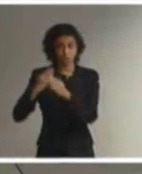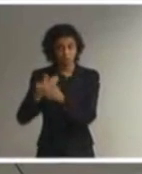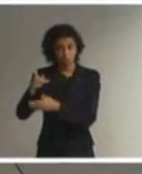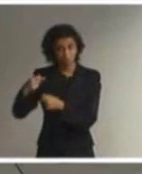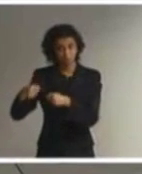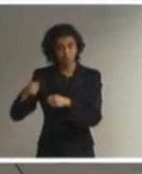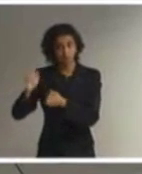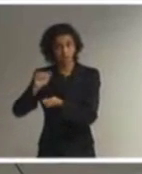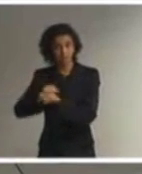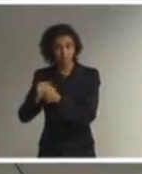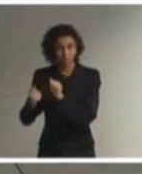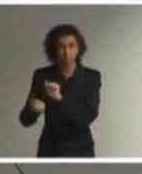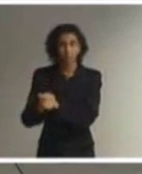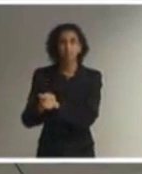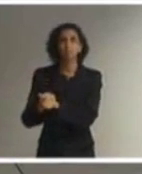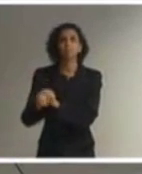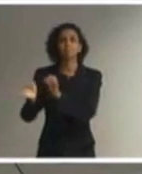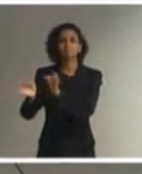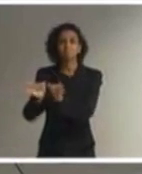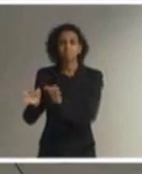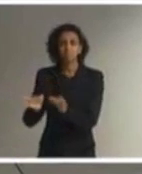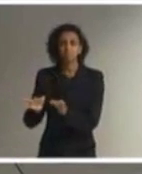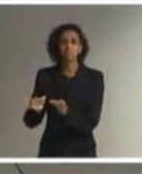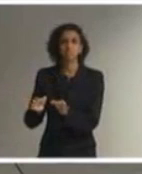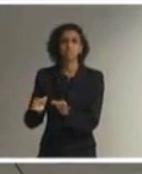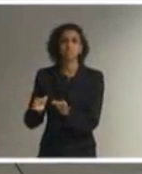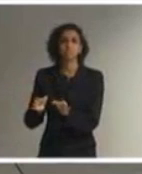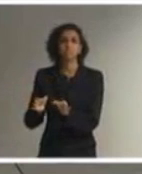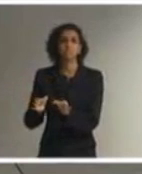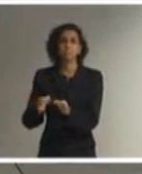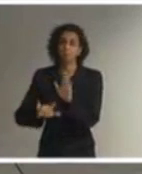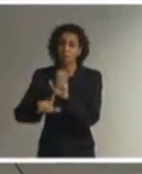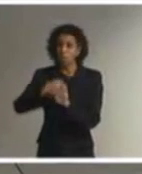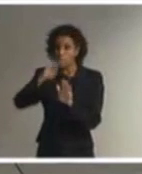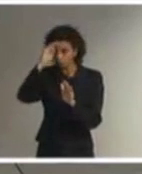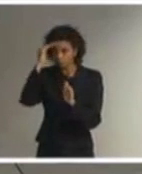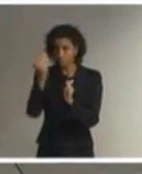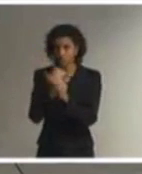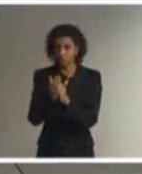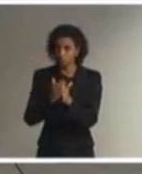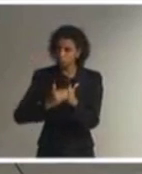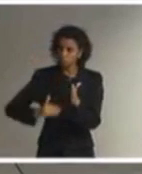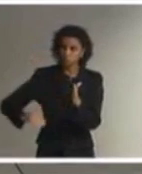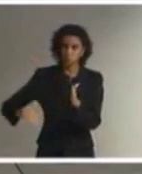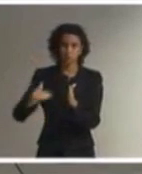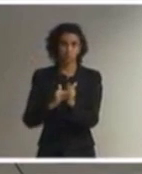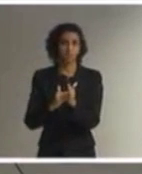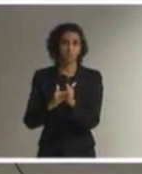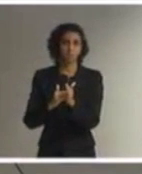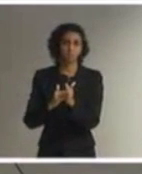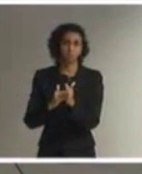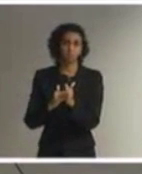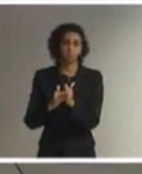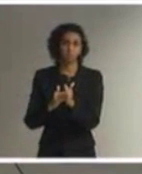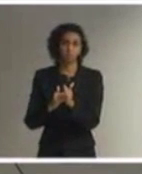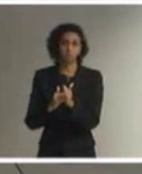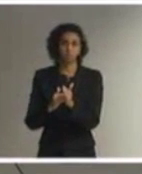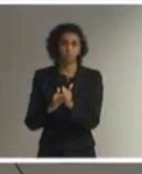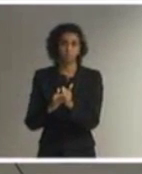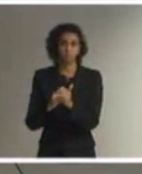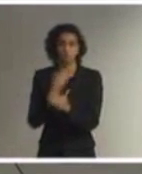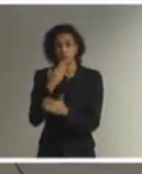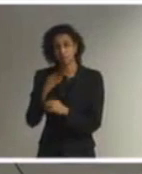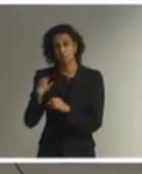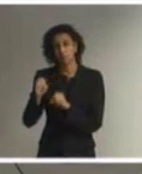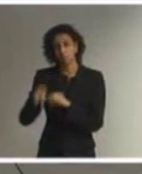sentido de cumprir na sua totalidade a política da educação